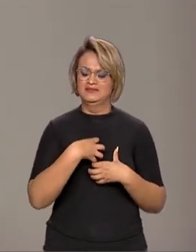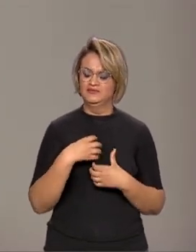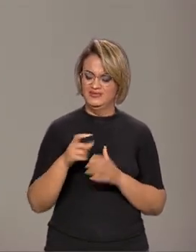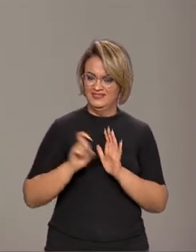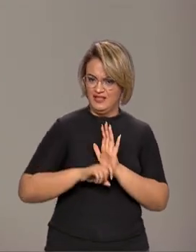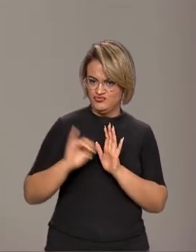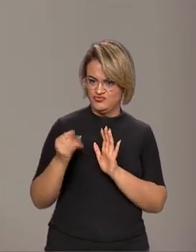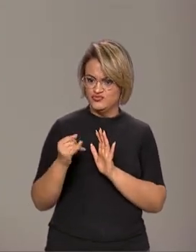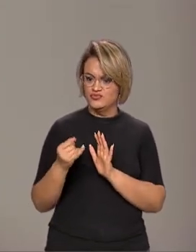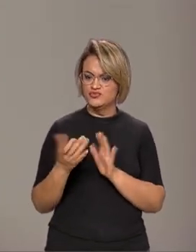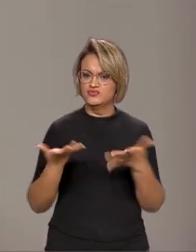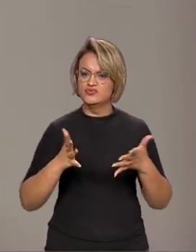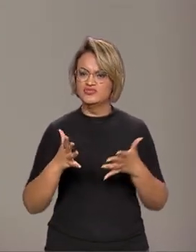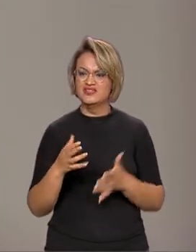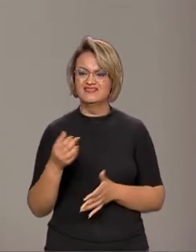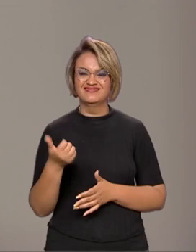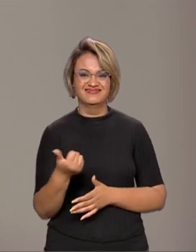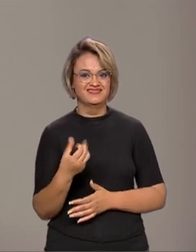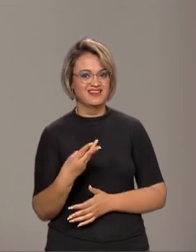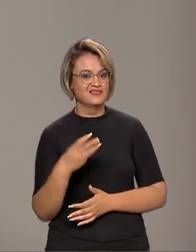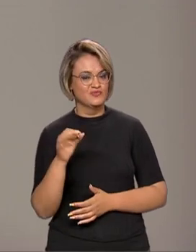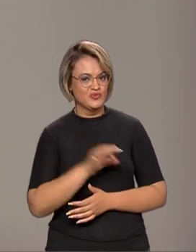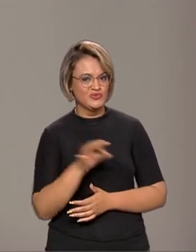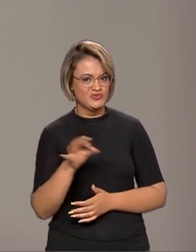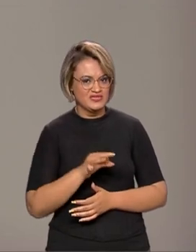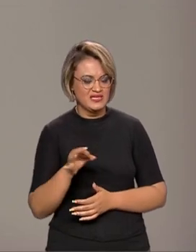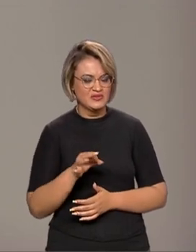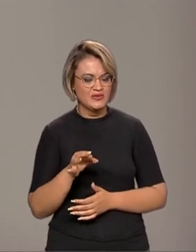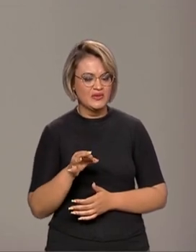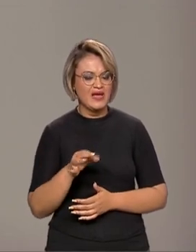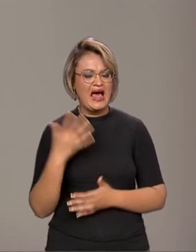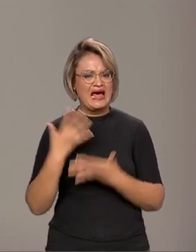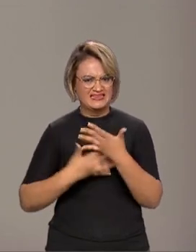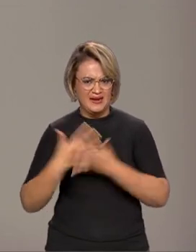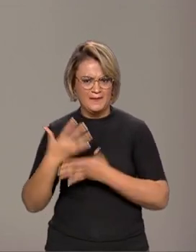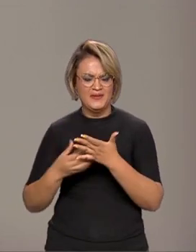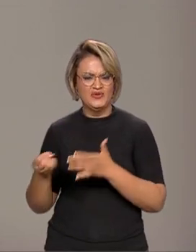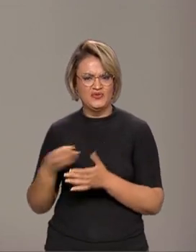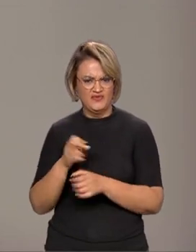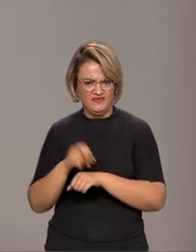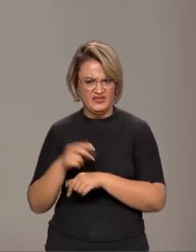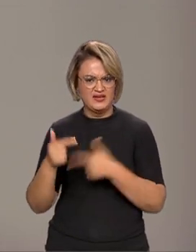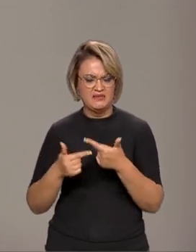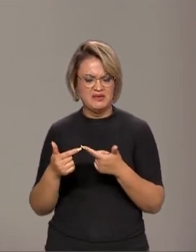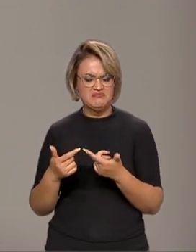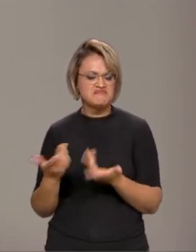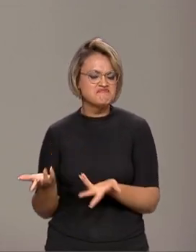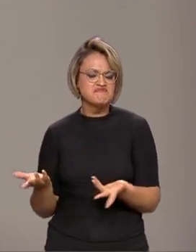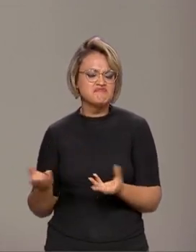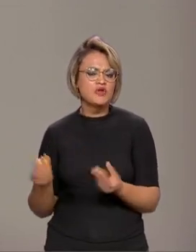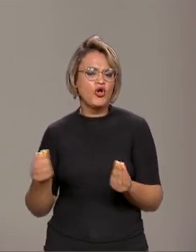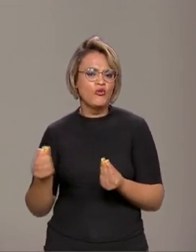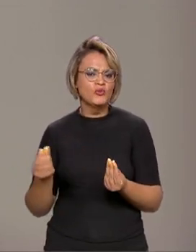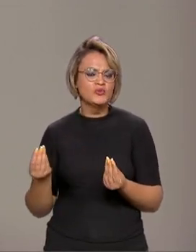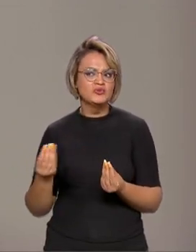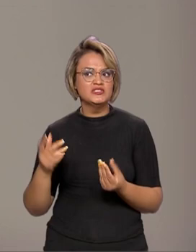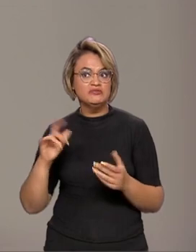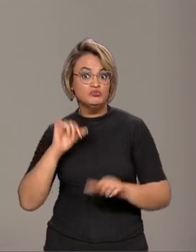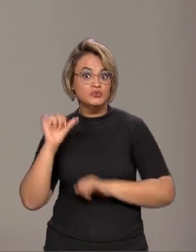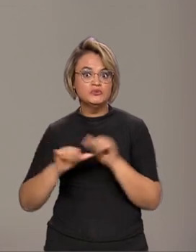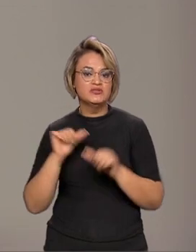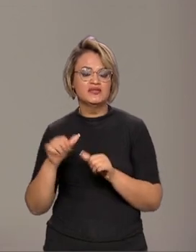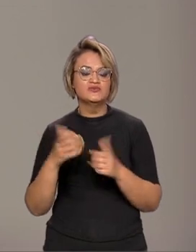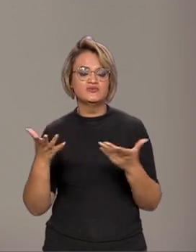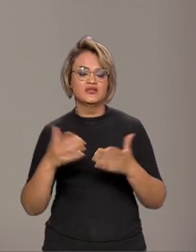juros, que hoje, na casa dos 13%, aí na criação de novas vagas. Como que a gente pode quebrar esse